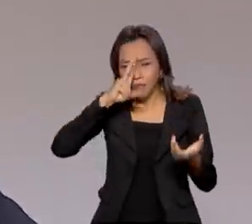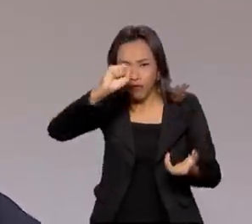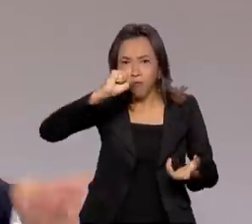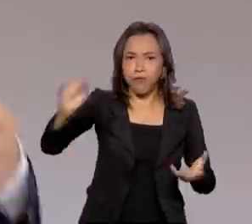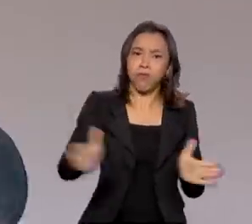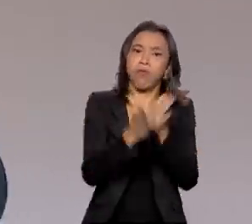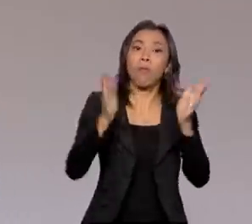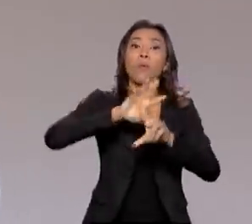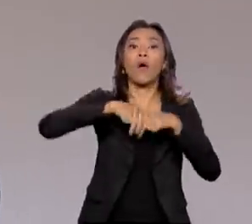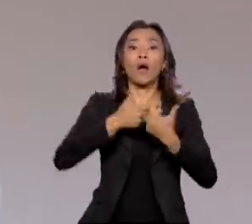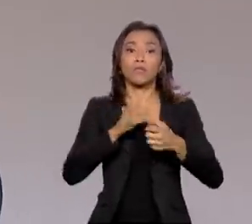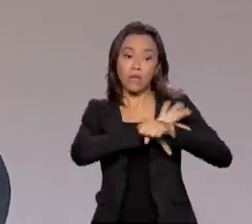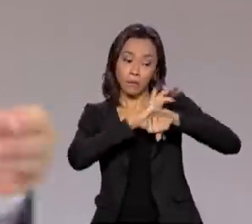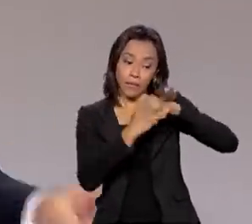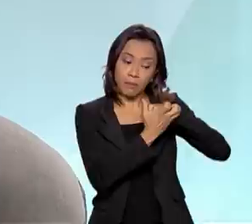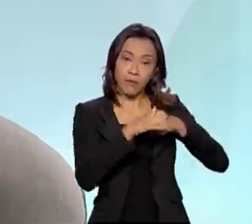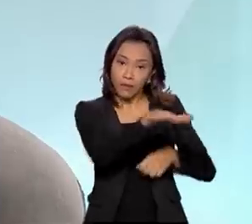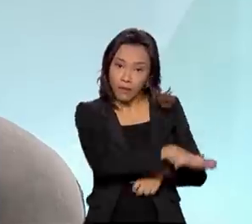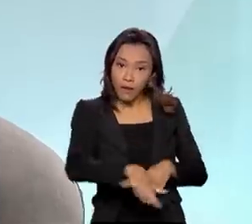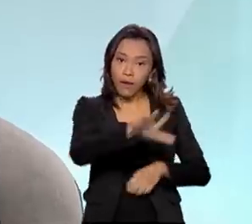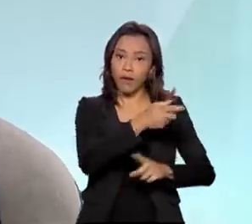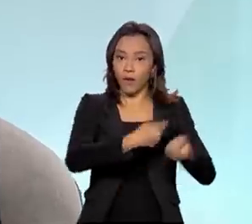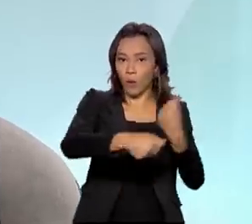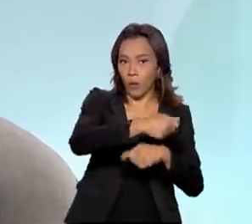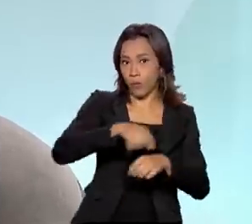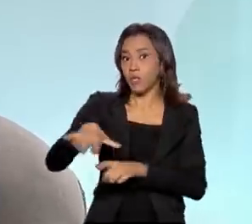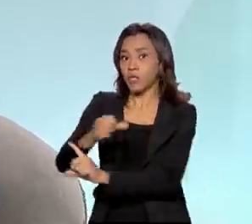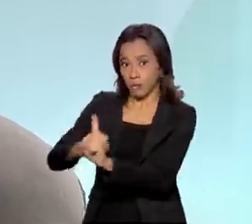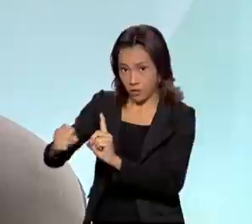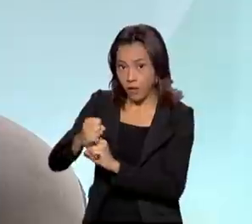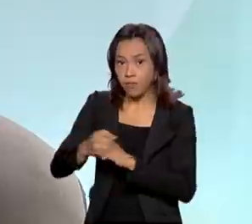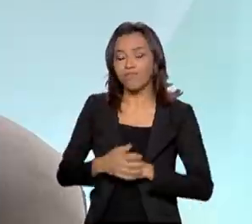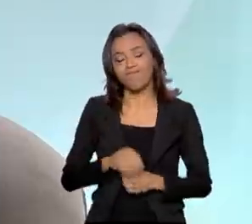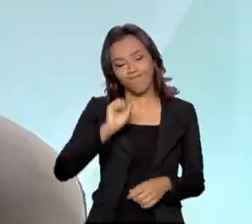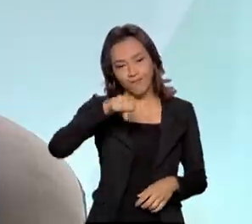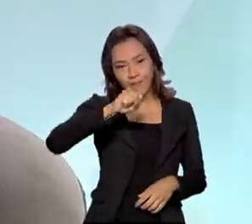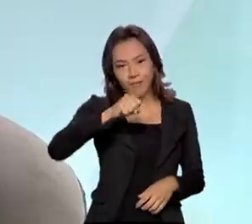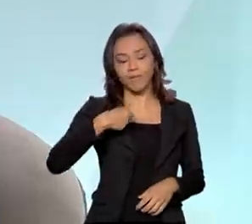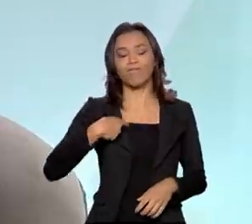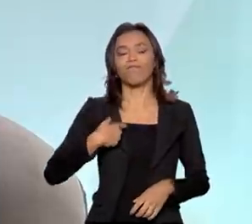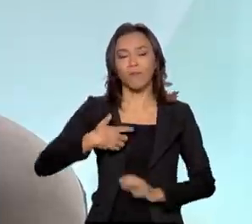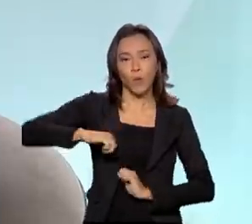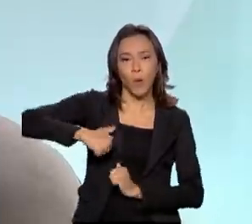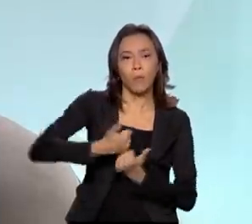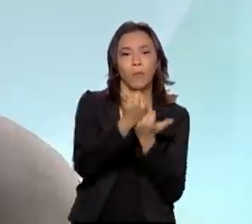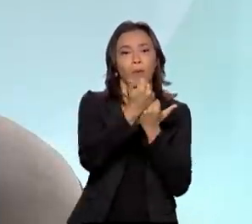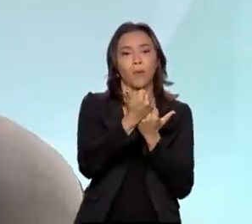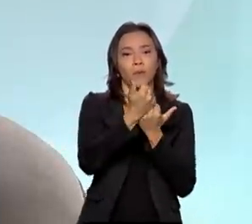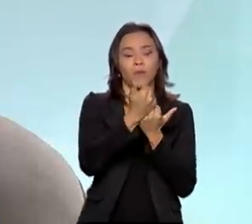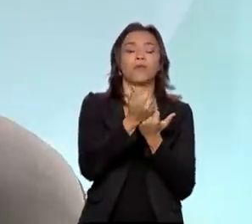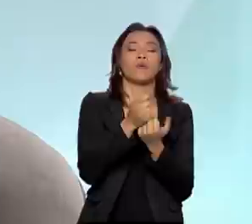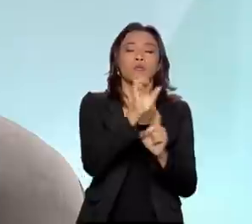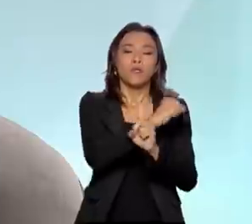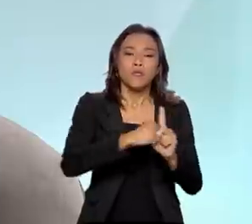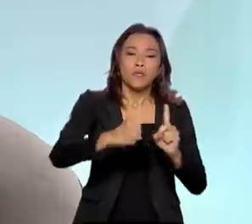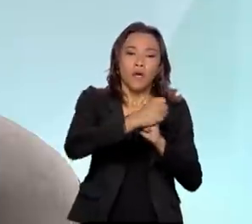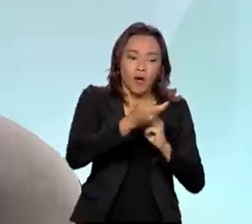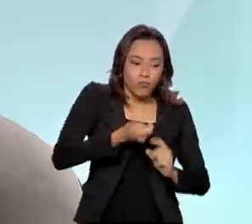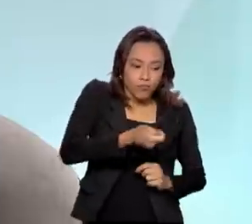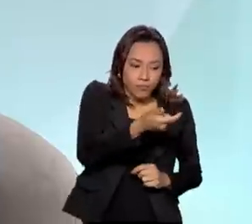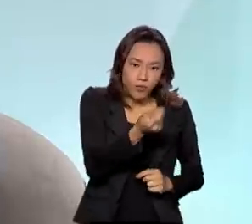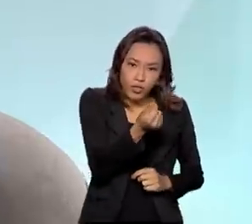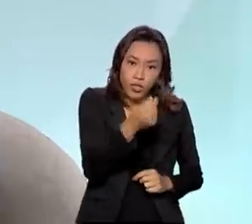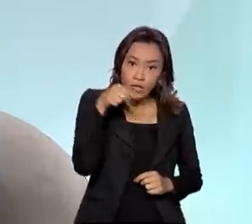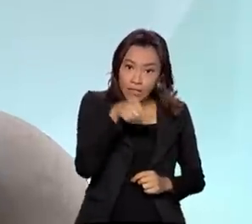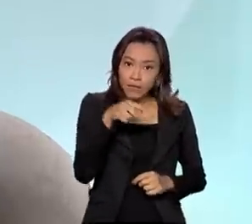na área econômica e na área social? Sem dúvida nenhuma, o auxílio emergencial foi um importante instrumento do governo federal